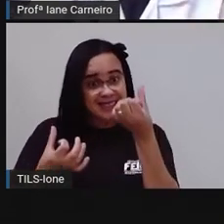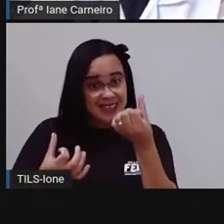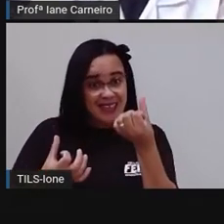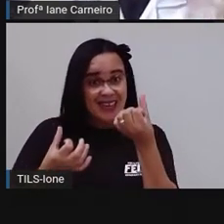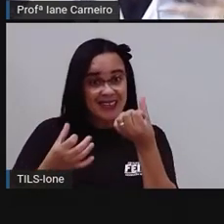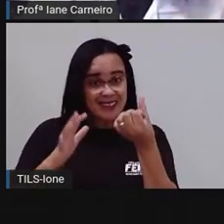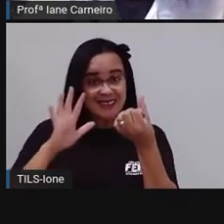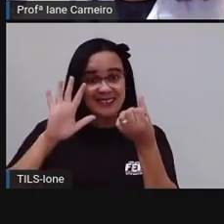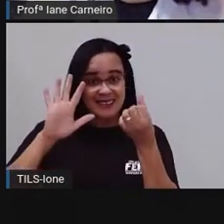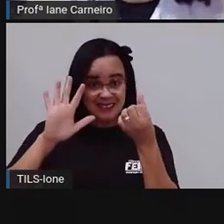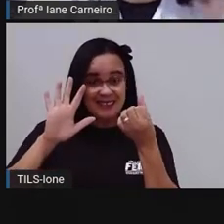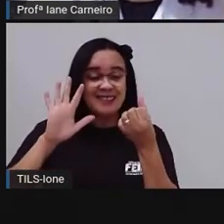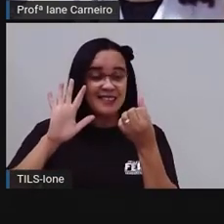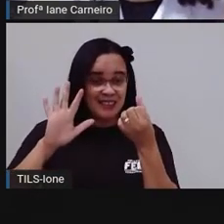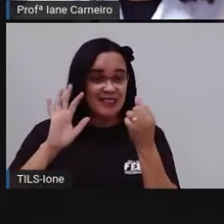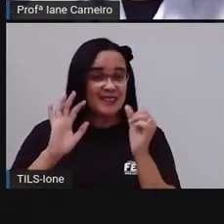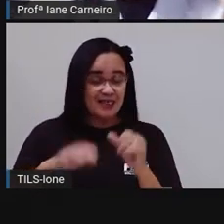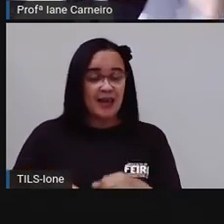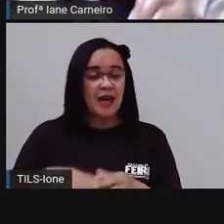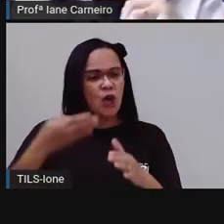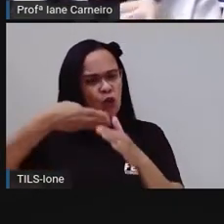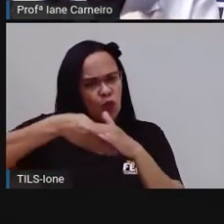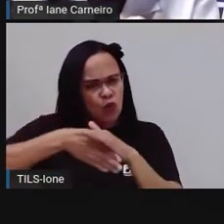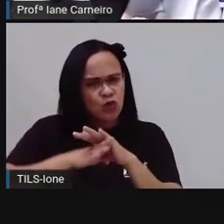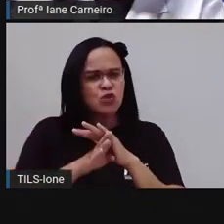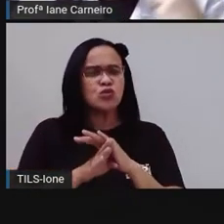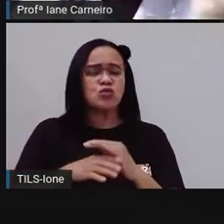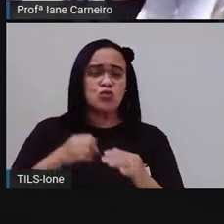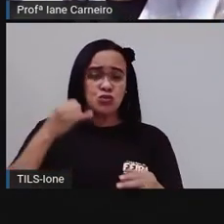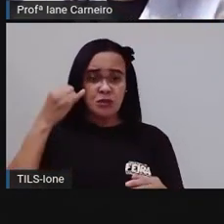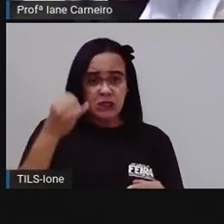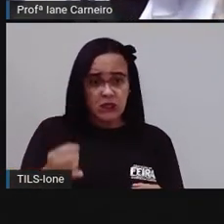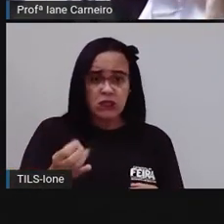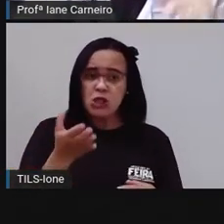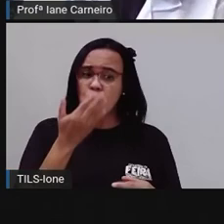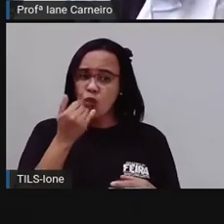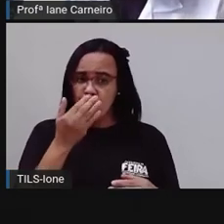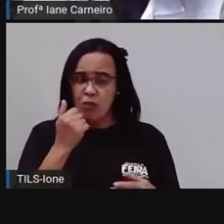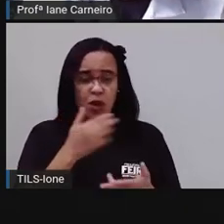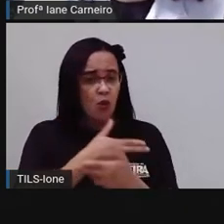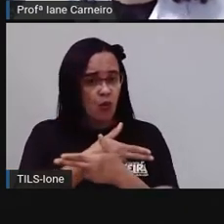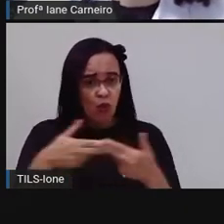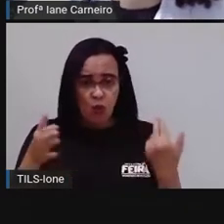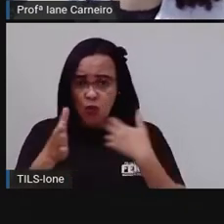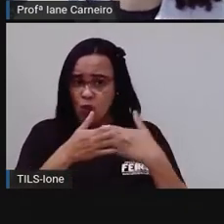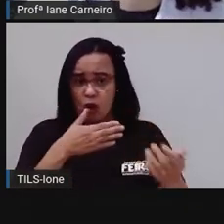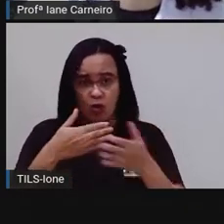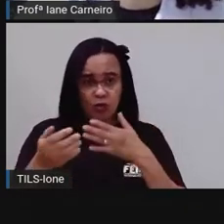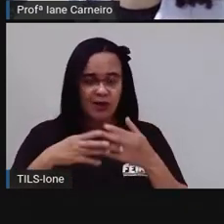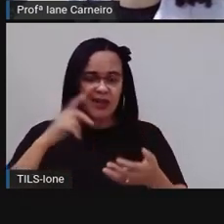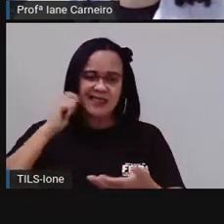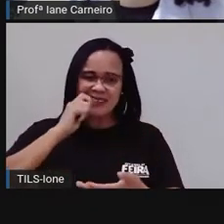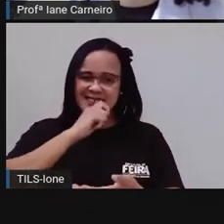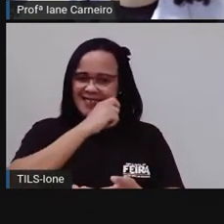Então, vocês têm que ter esse hábito de toda vez que terminar de uma refeição, escovar os dentes, tá bom?